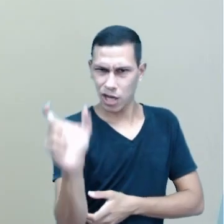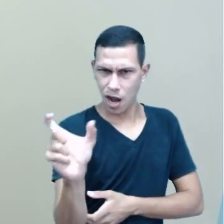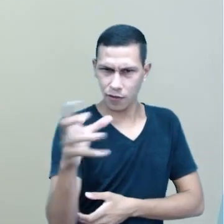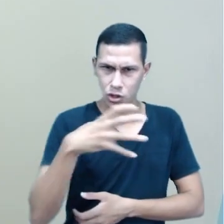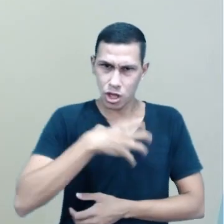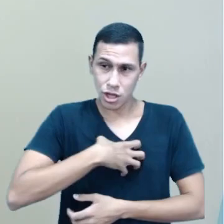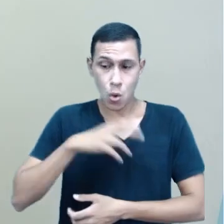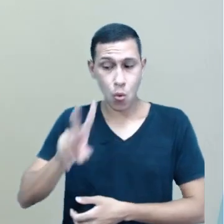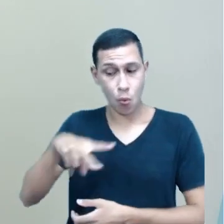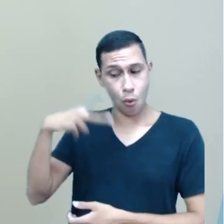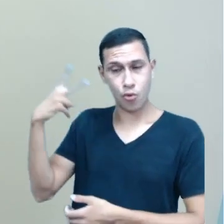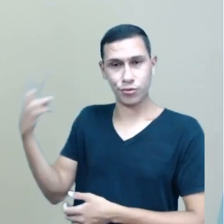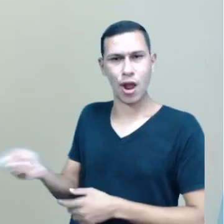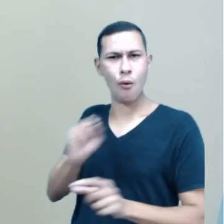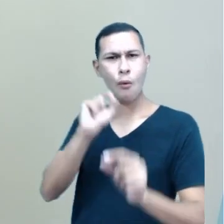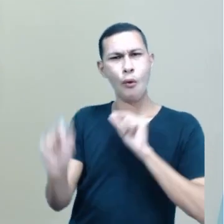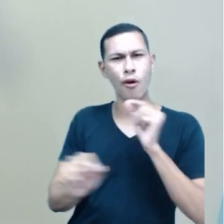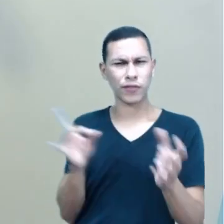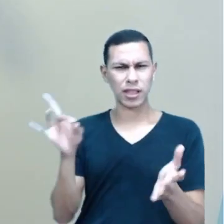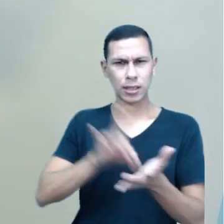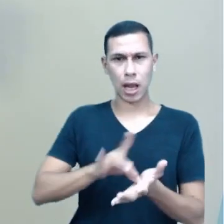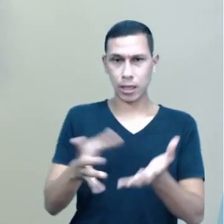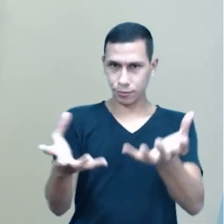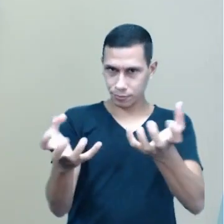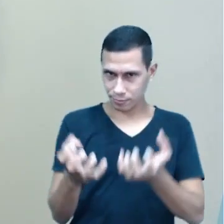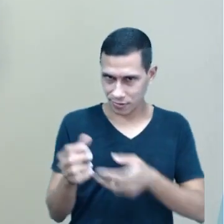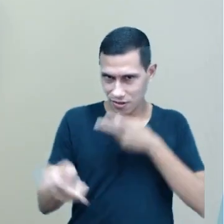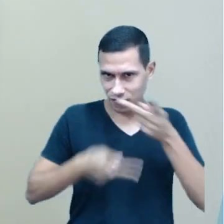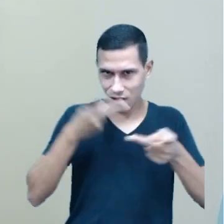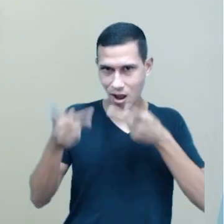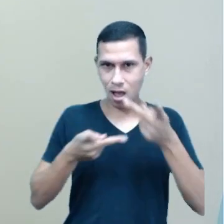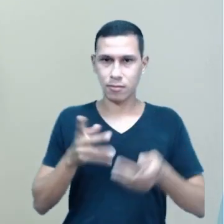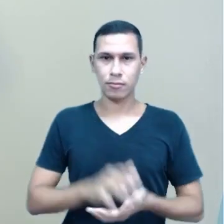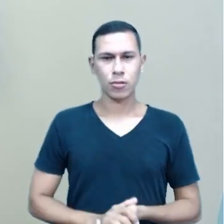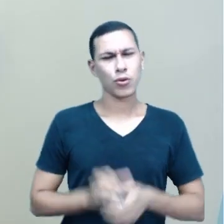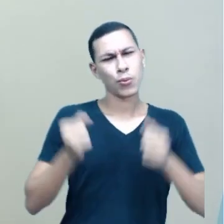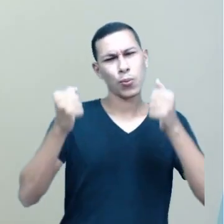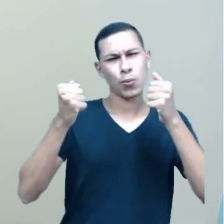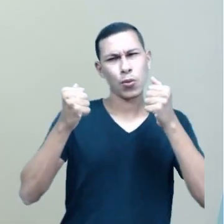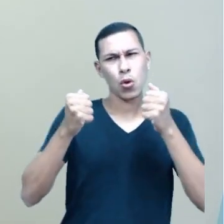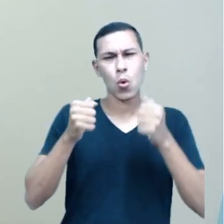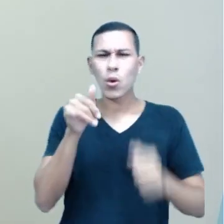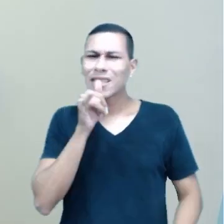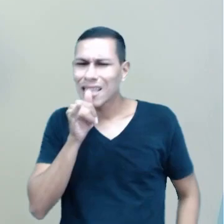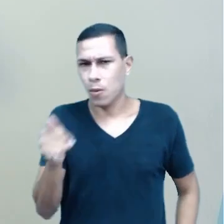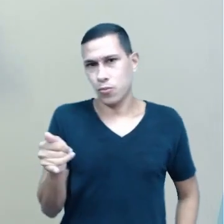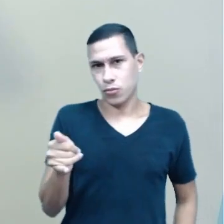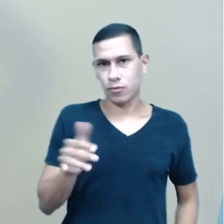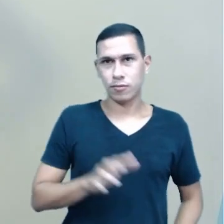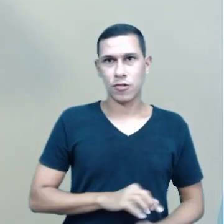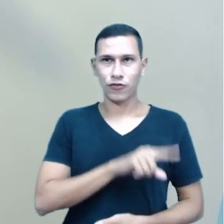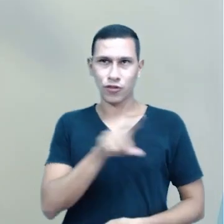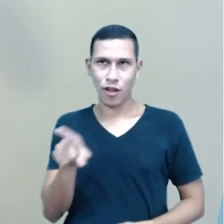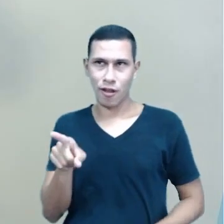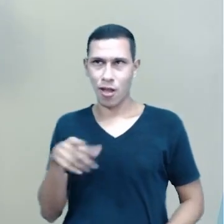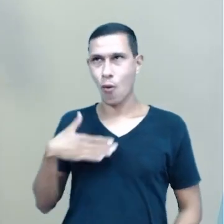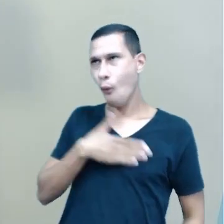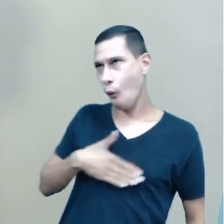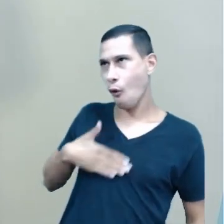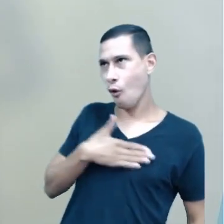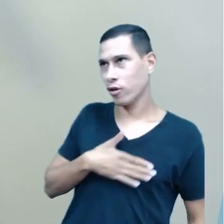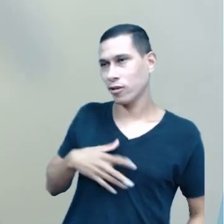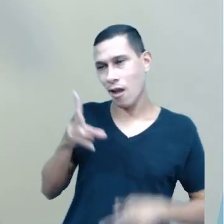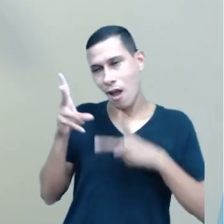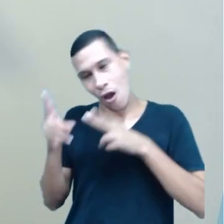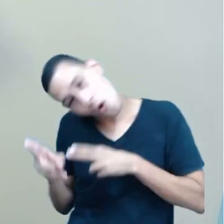oposto ao que eu quero dizer. Aquele exemplo clássico, vamos supor que você gosta de acordar muito tarde,